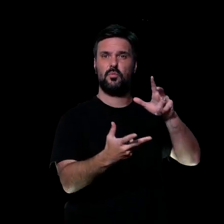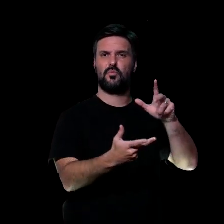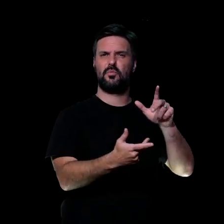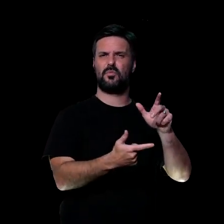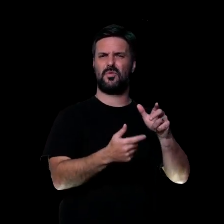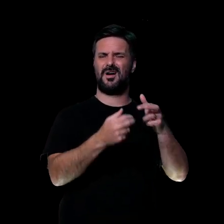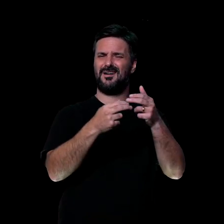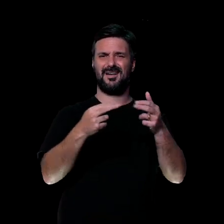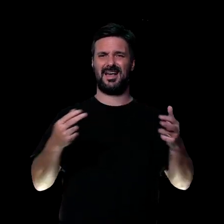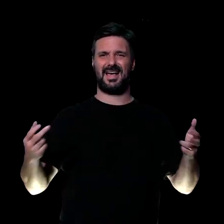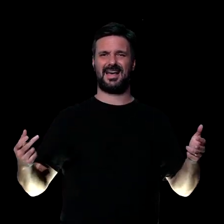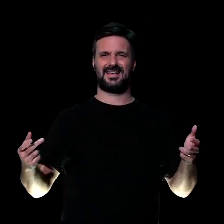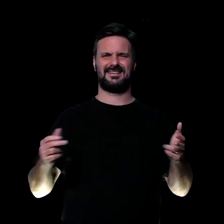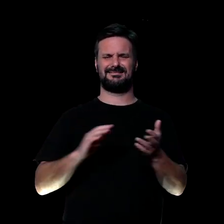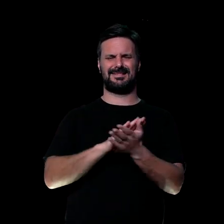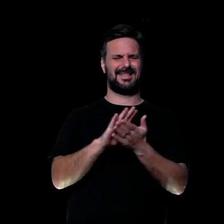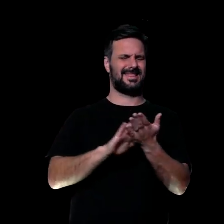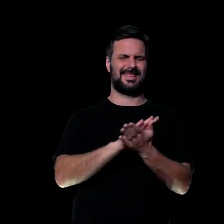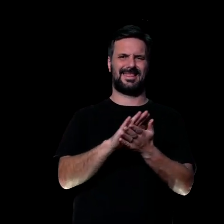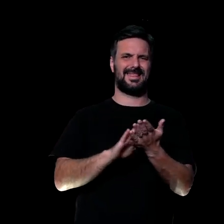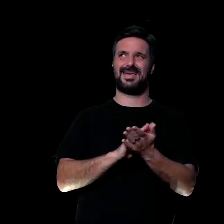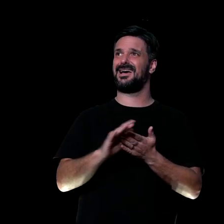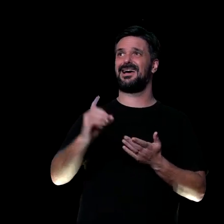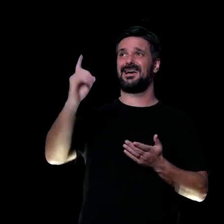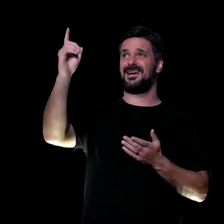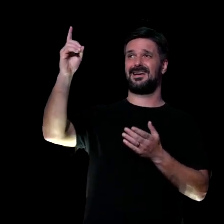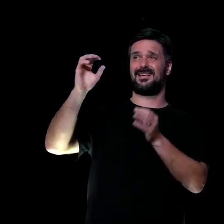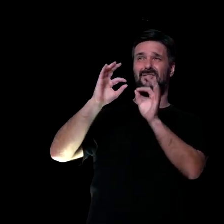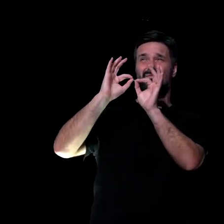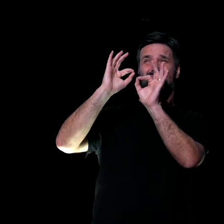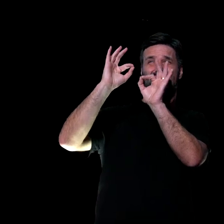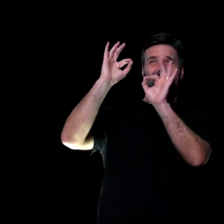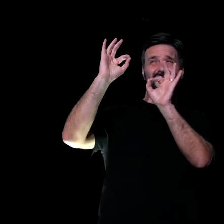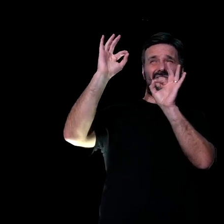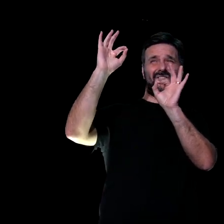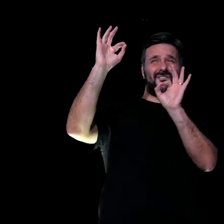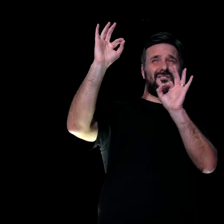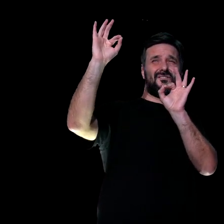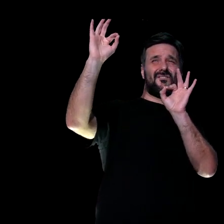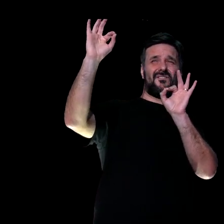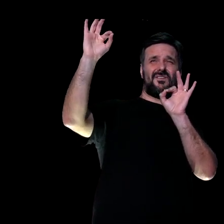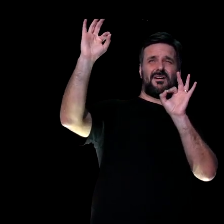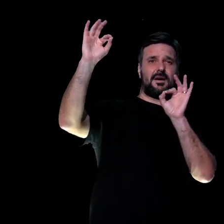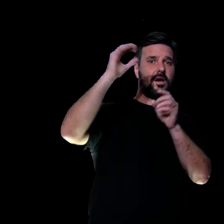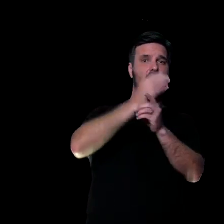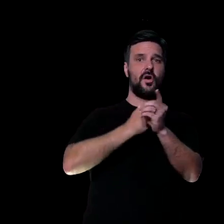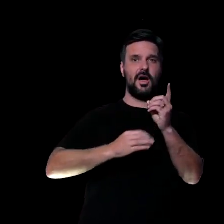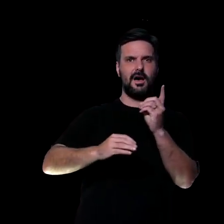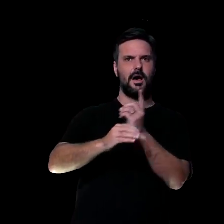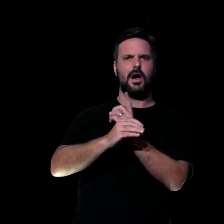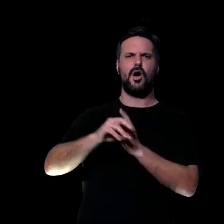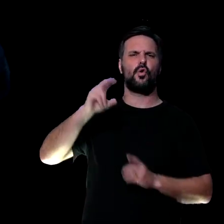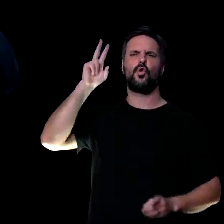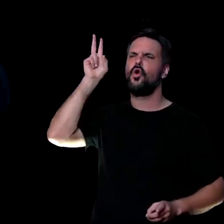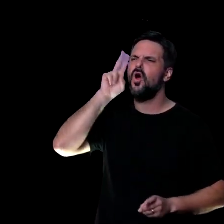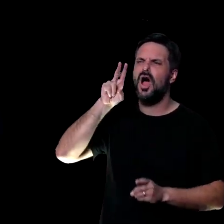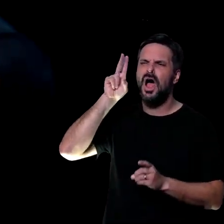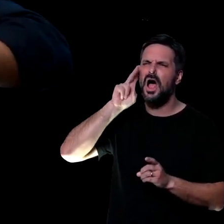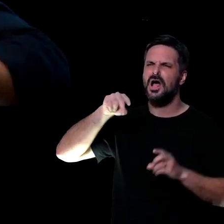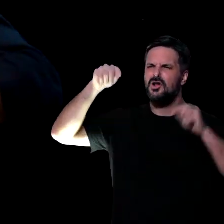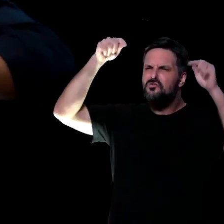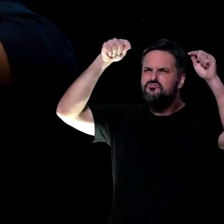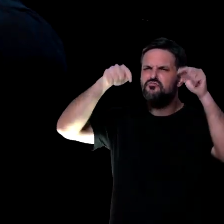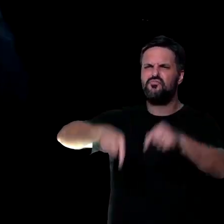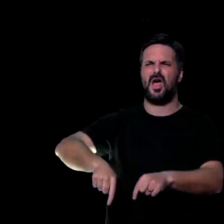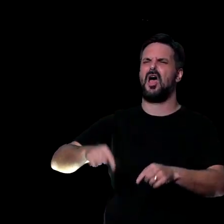cara, as coisas de Deus vão parecer distantes, sabe? Aí você lembra no culto, porque o culto é todo para isso, é para você lembrar de